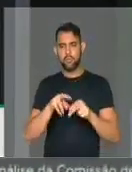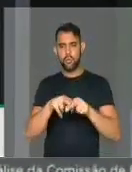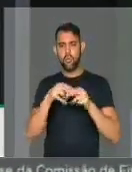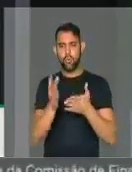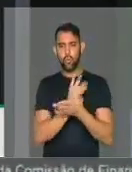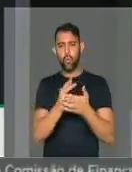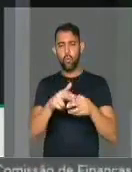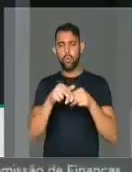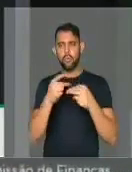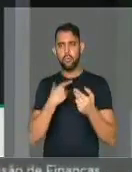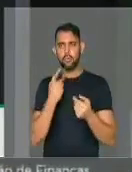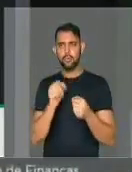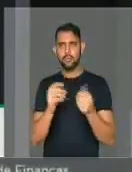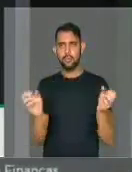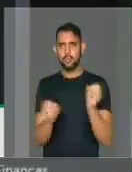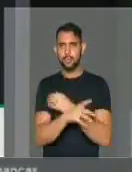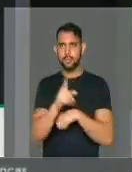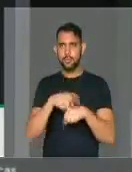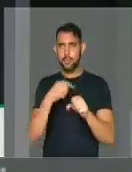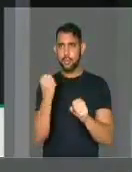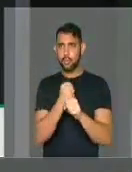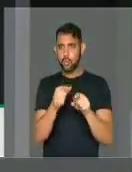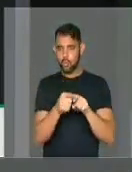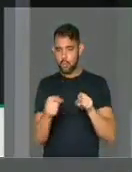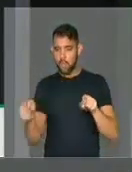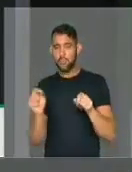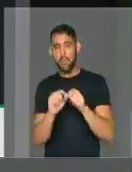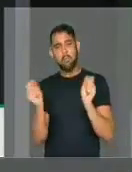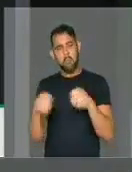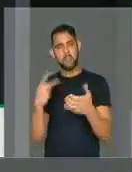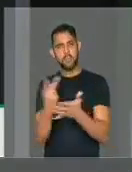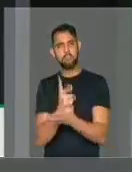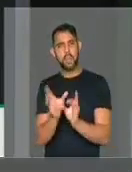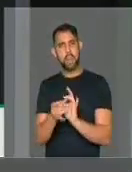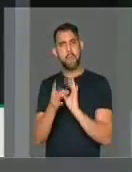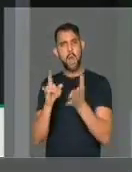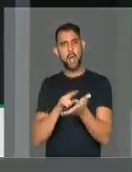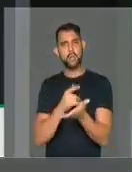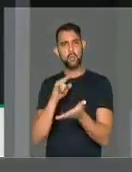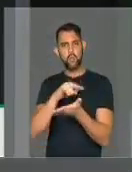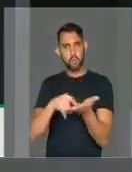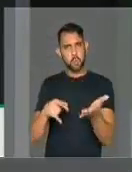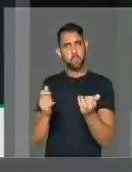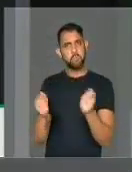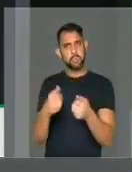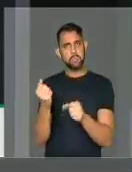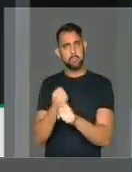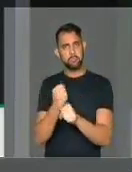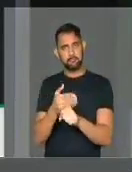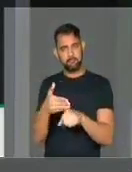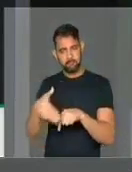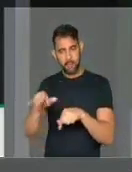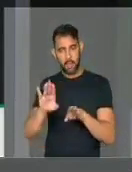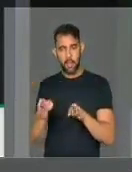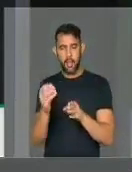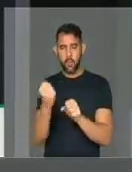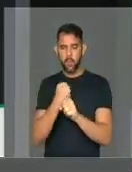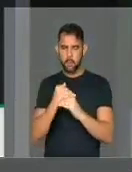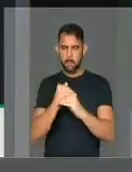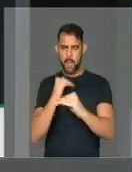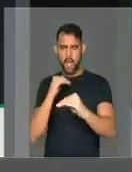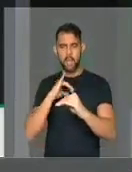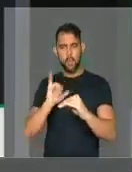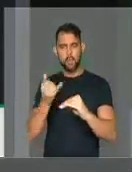assim que for encerrado o primeiro trecho, os trechos seguintes também possam ser iniciados a sua obra. Na oportunidade,